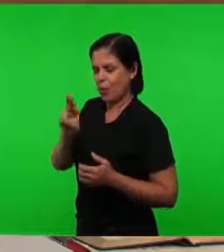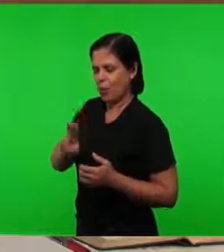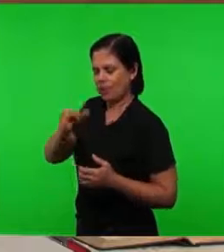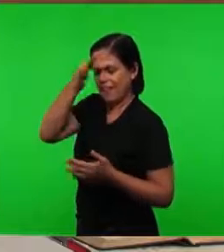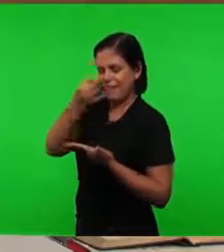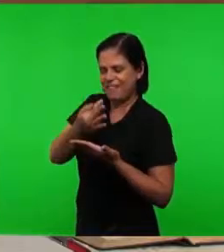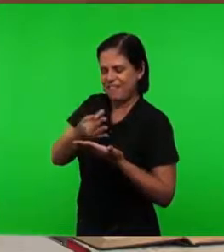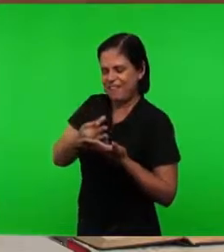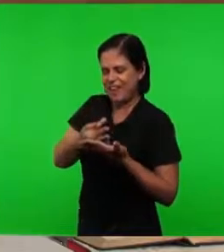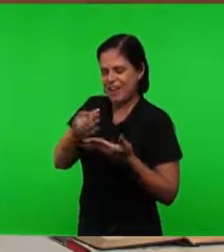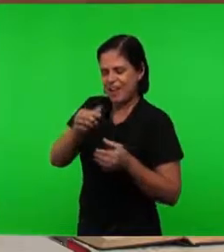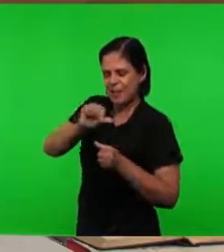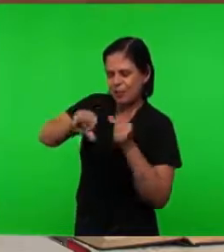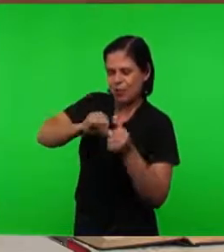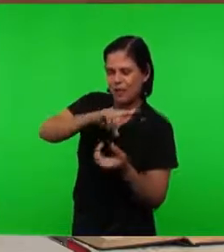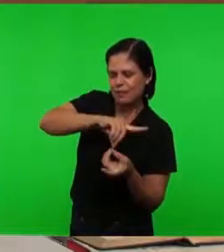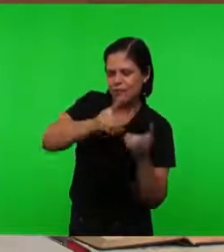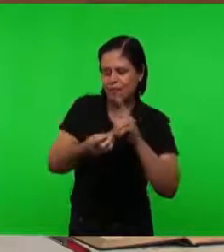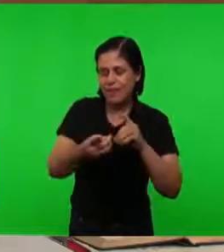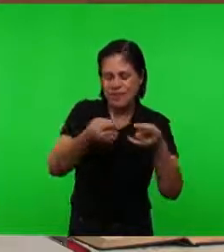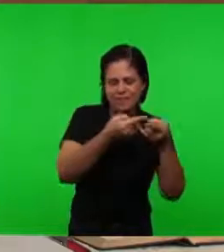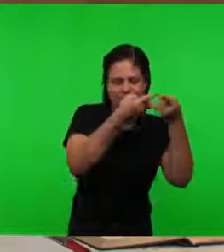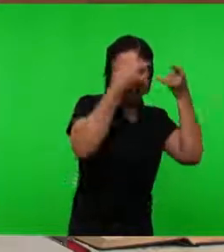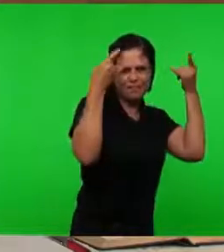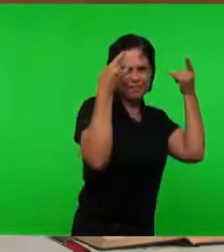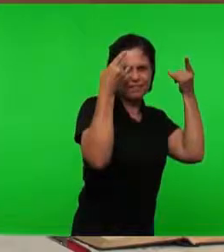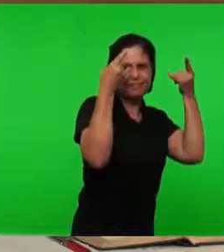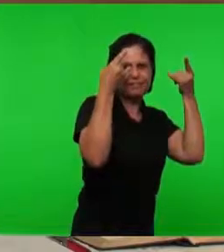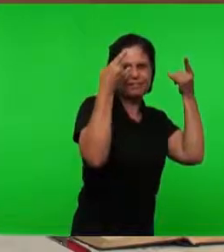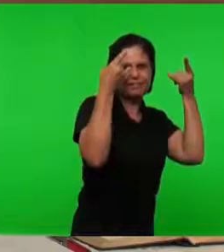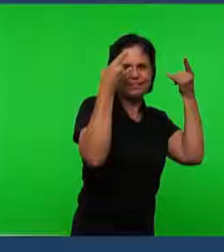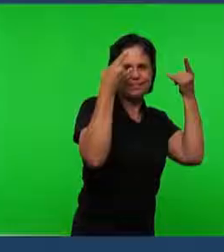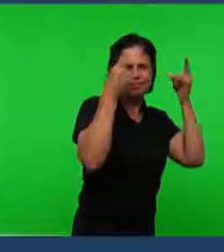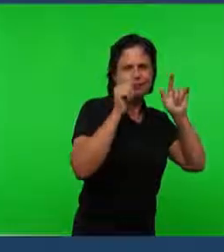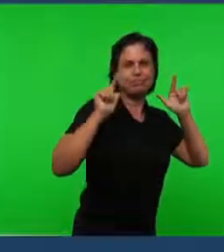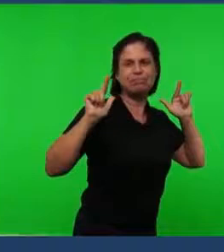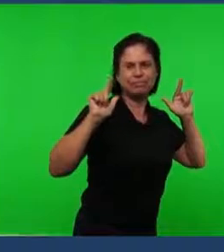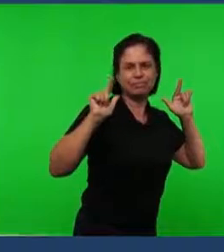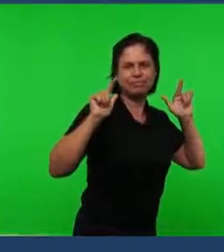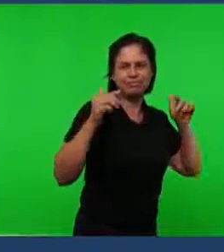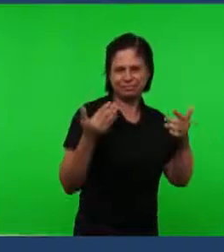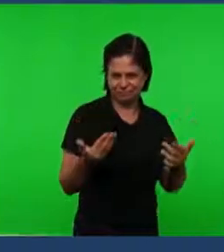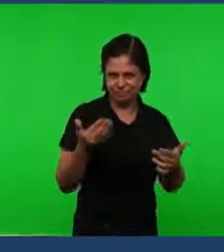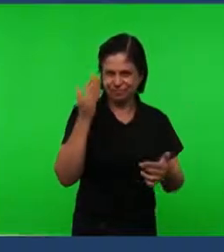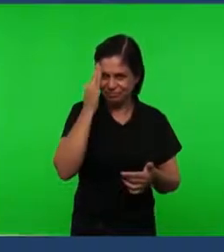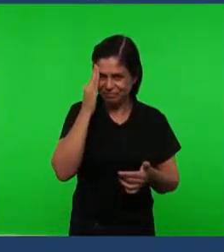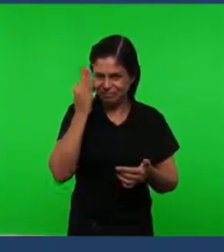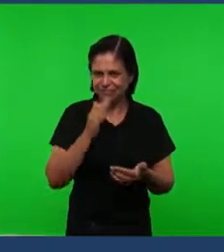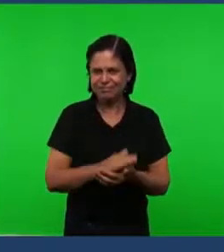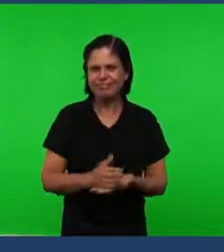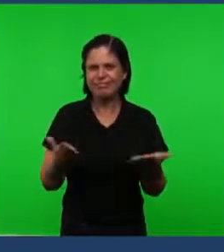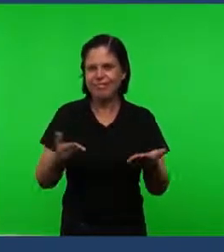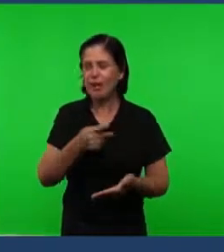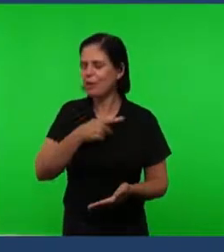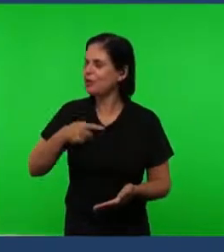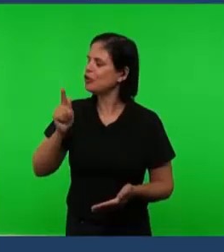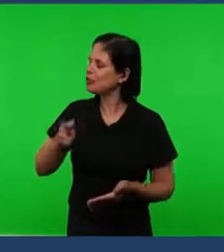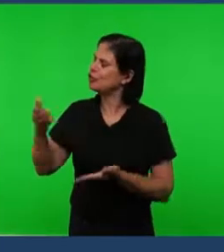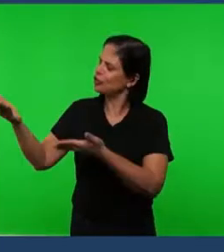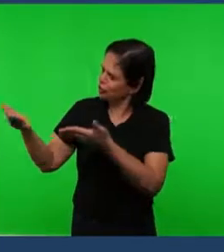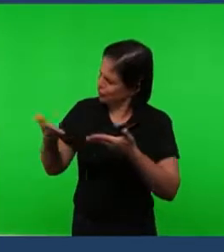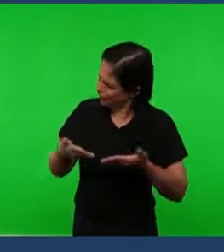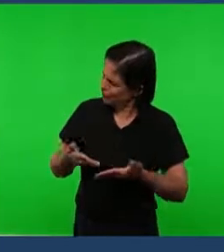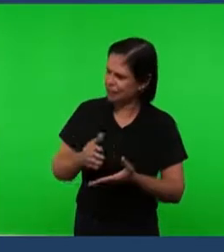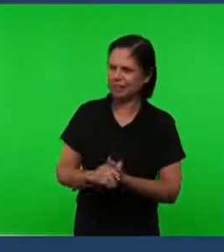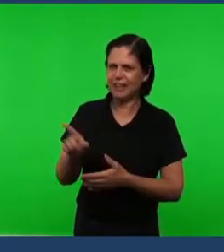Em algo Que é apenas De estrutura Exterior Agora vamos Passar a palavra Para o pastor Gedeuti Alguma